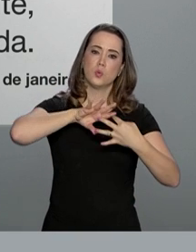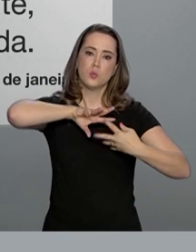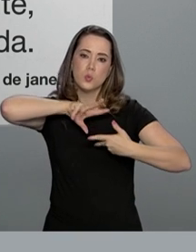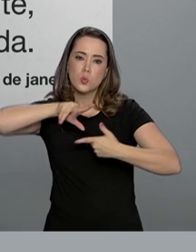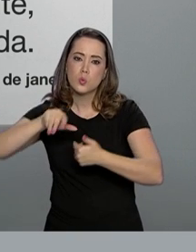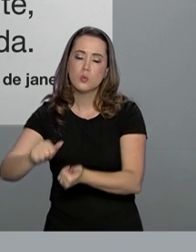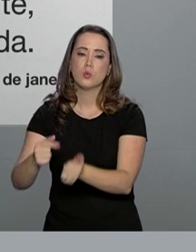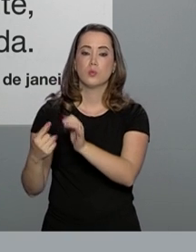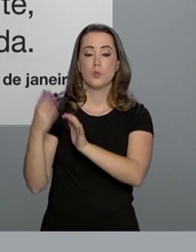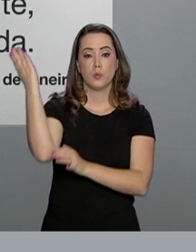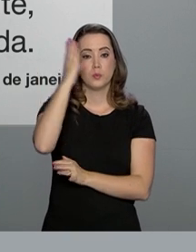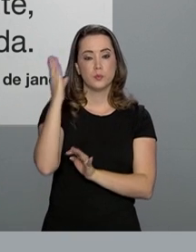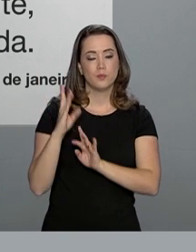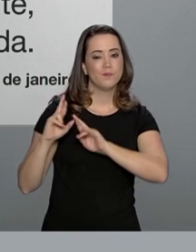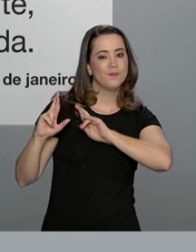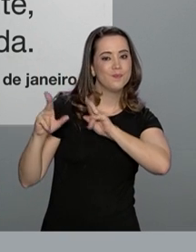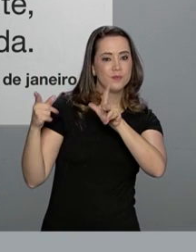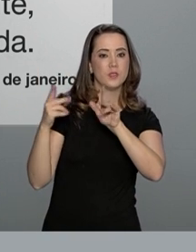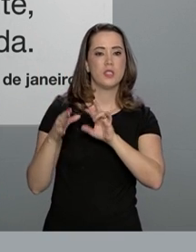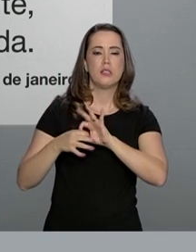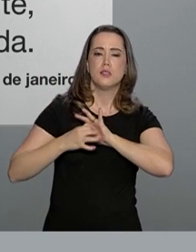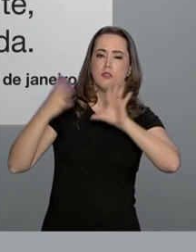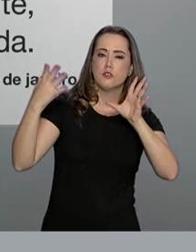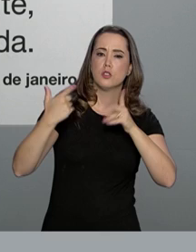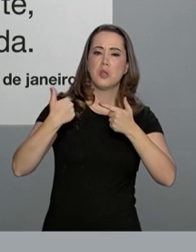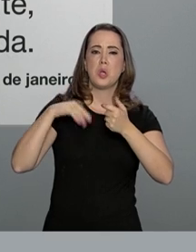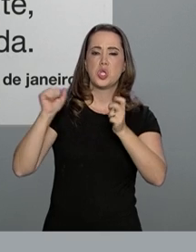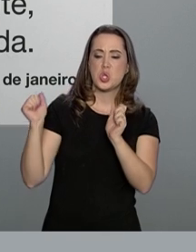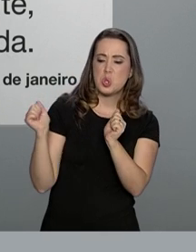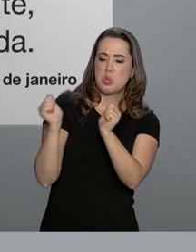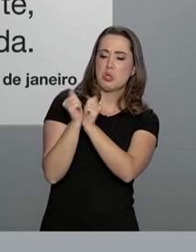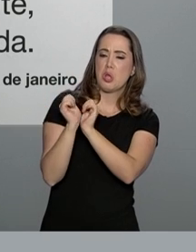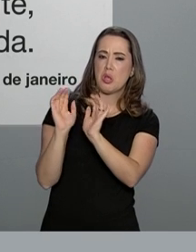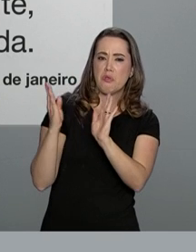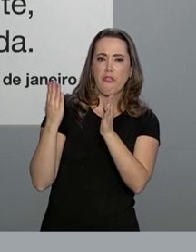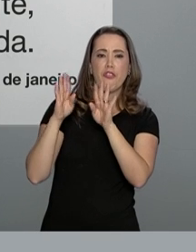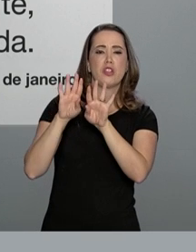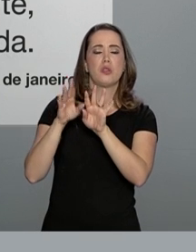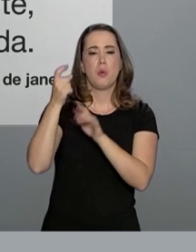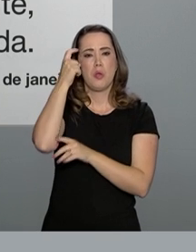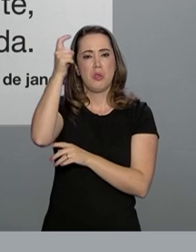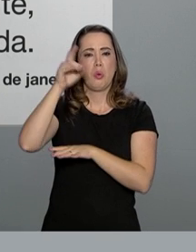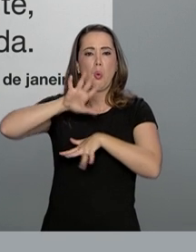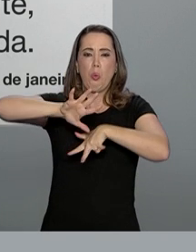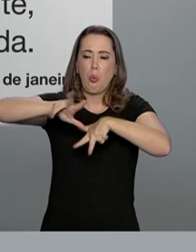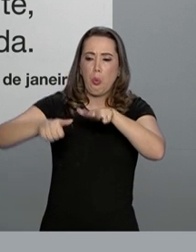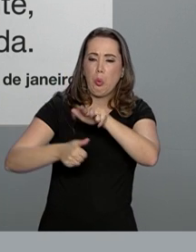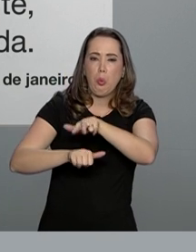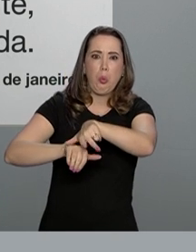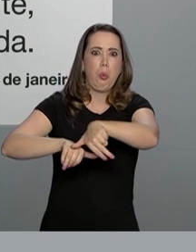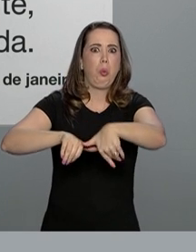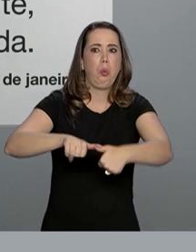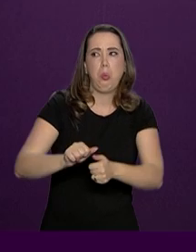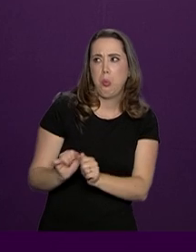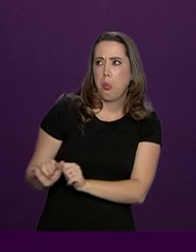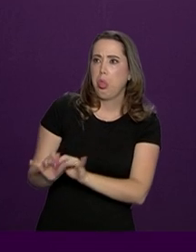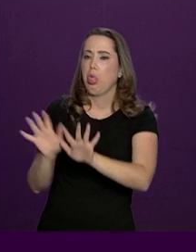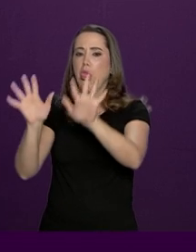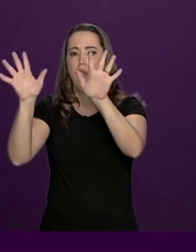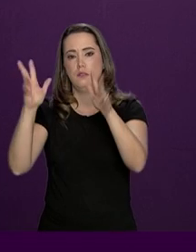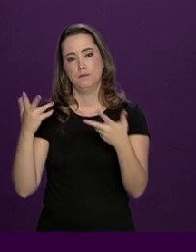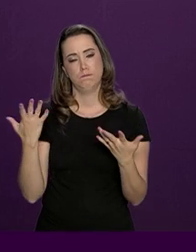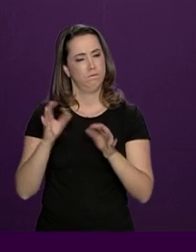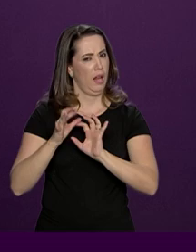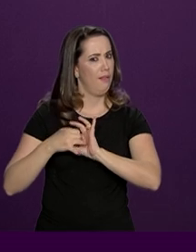líderes do mundo todo um Brasil diferente, livre das amarras ideológicas e corrupção generalizada. O presidente